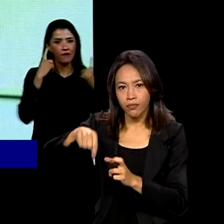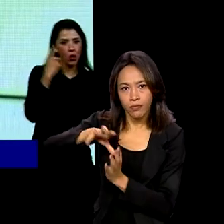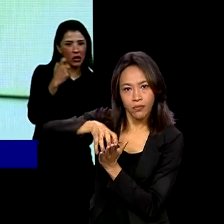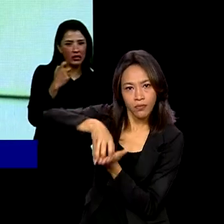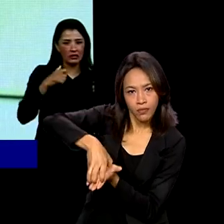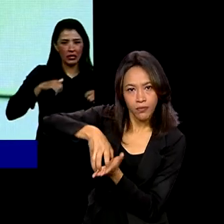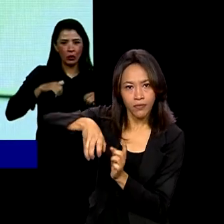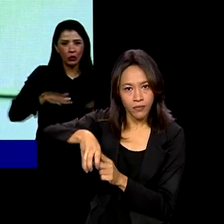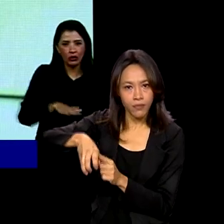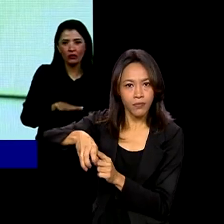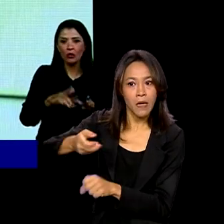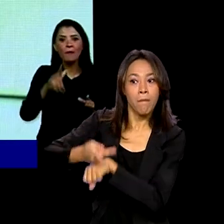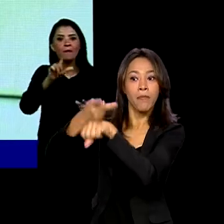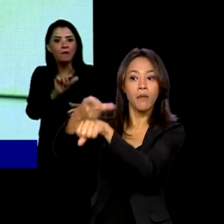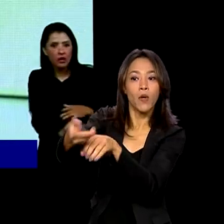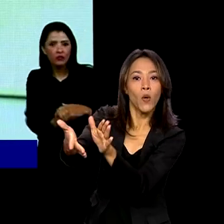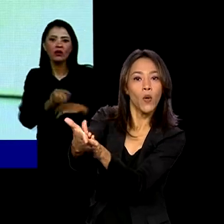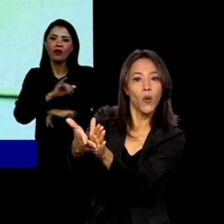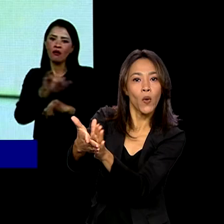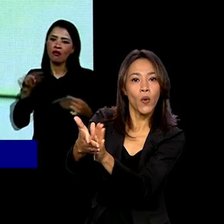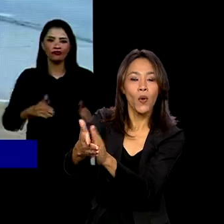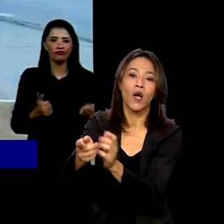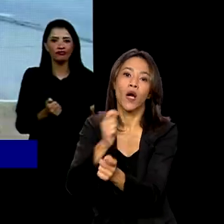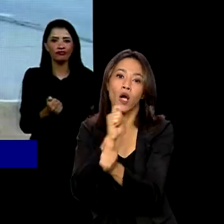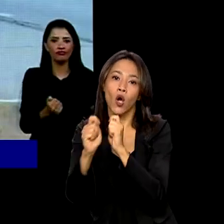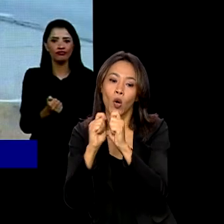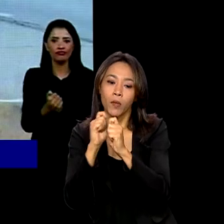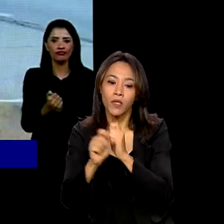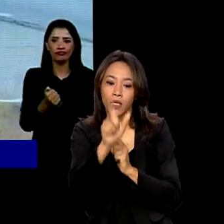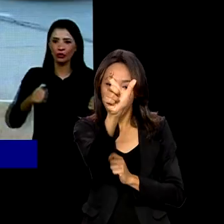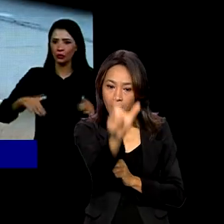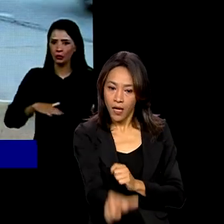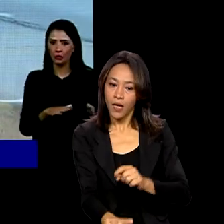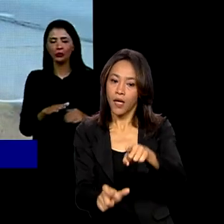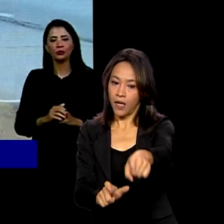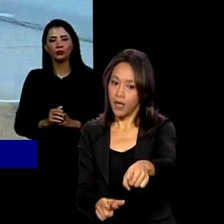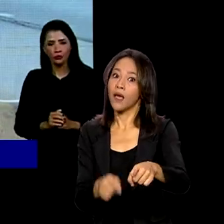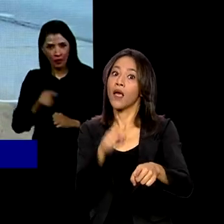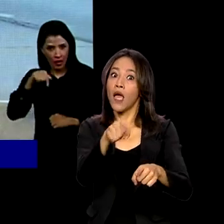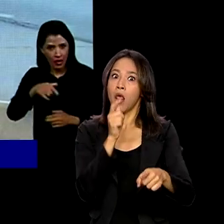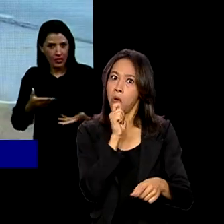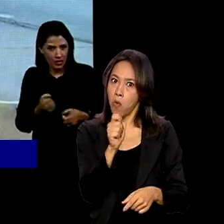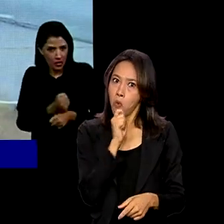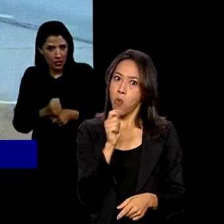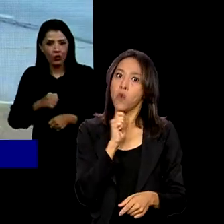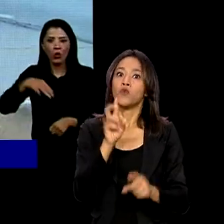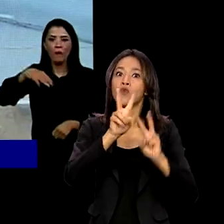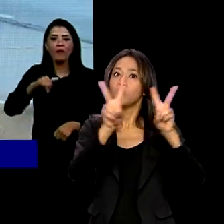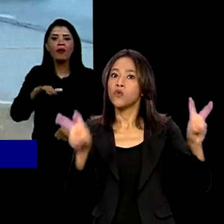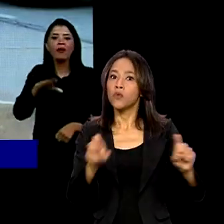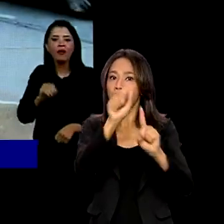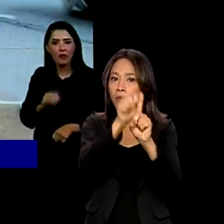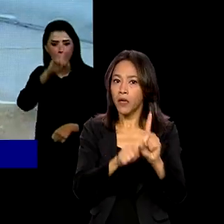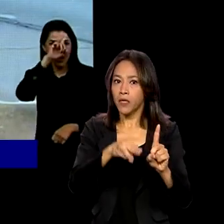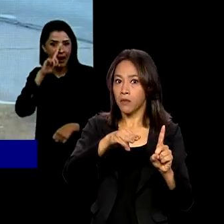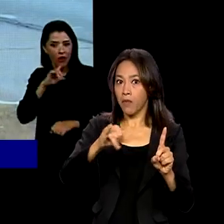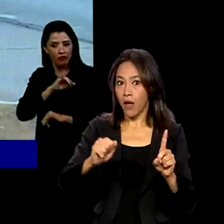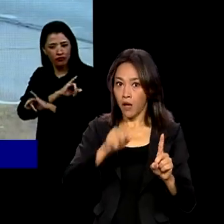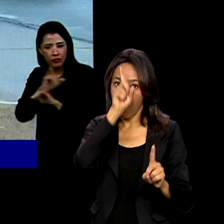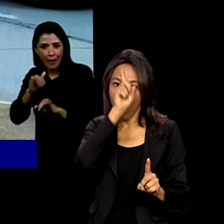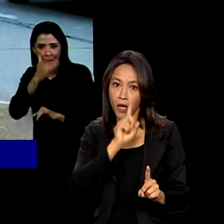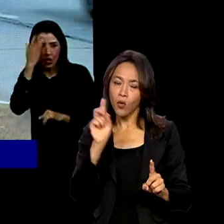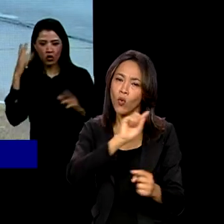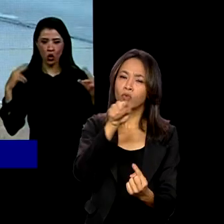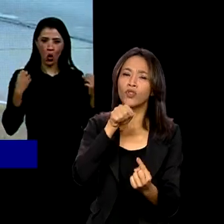categoria Imprensa pela matéria feita pela repórter Márcia Fernandes sobre o mês Maio Amarelo, criado para